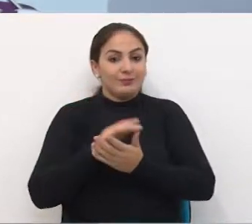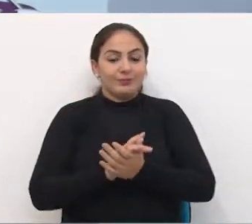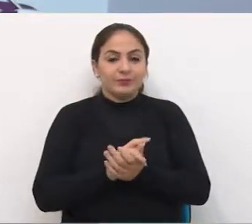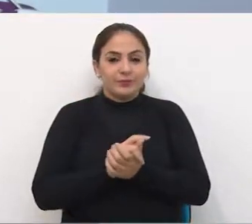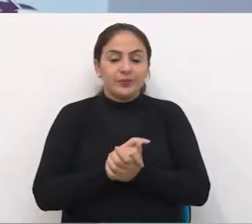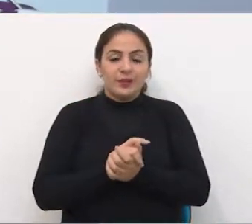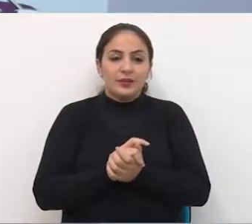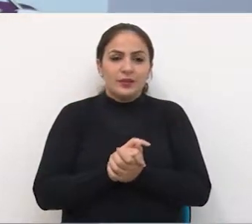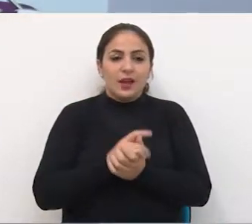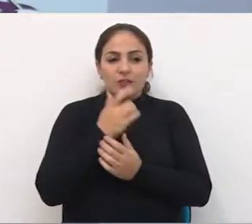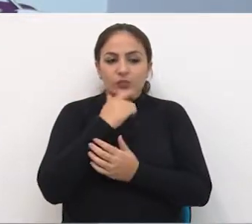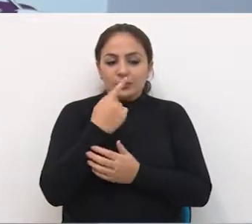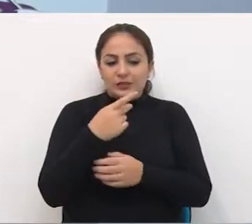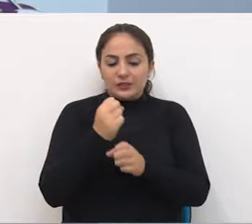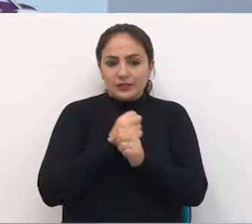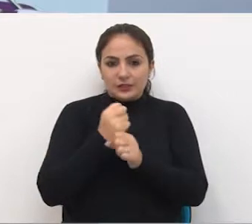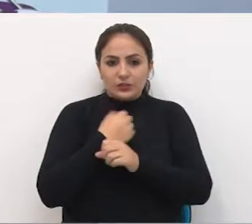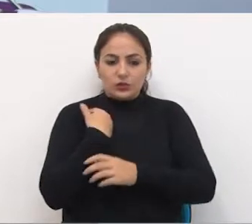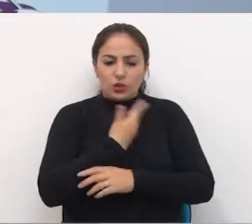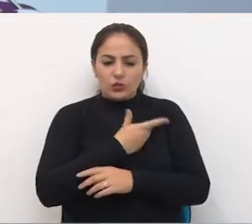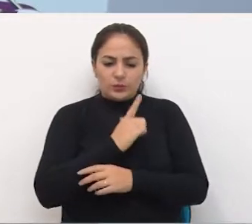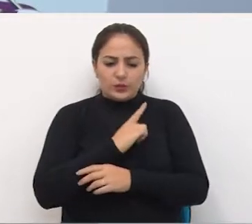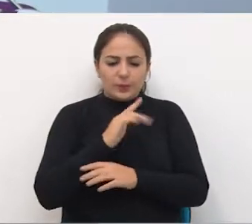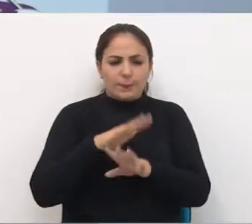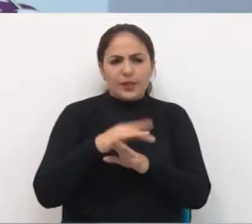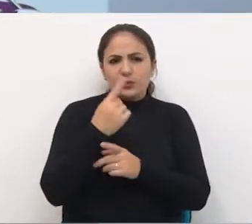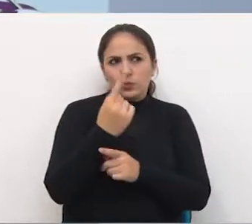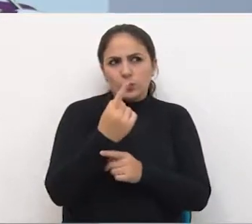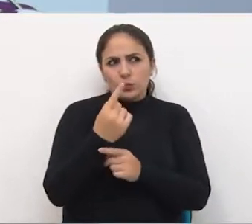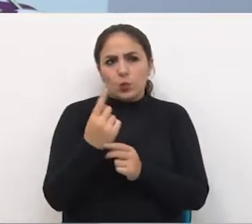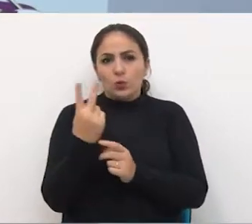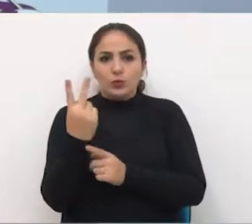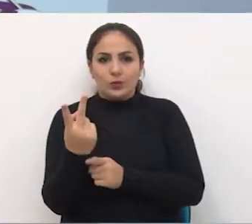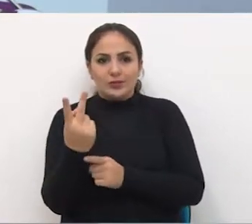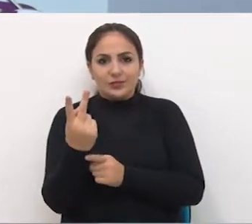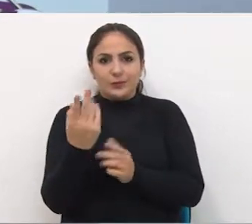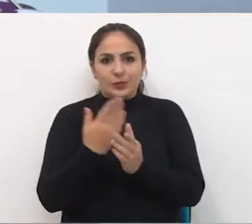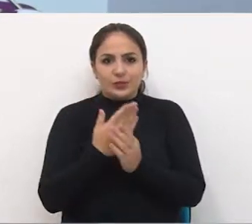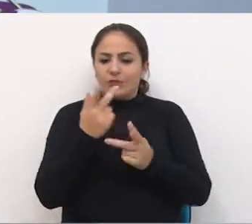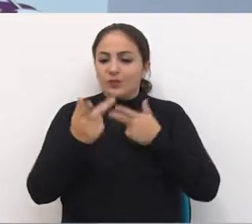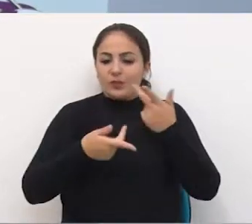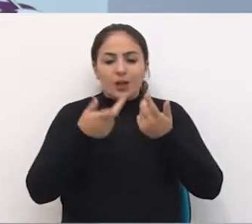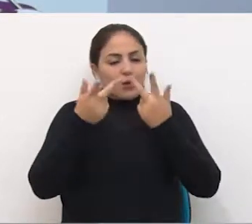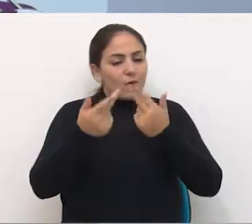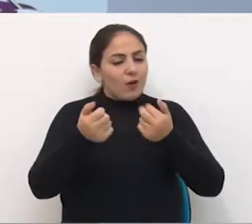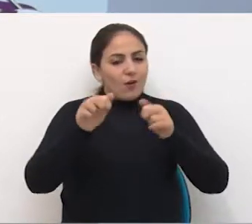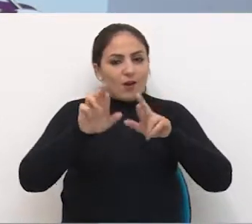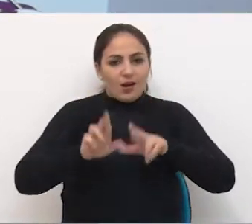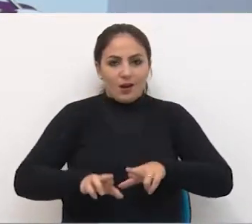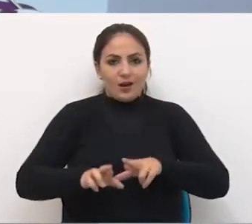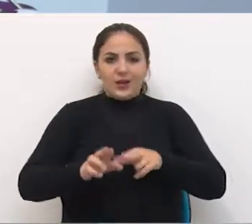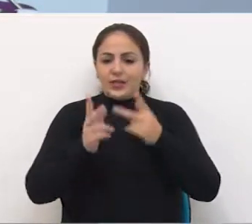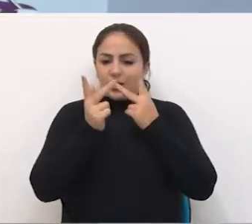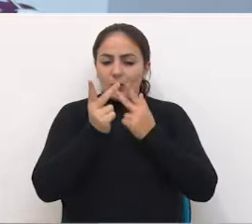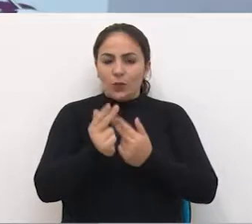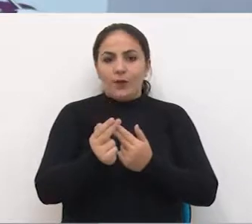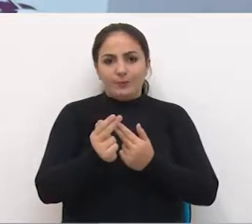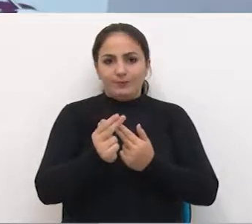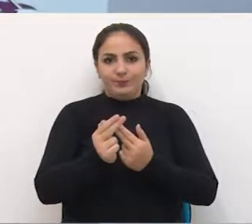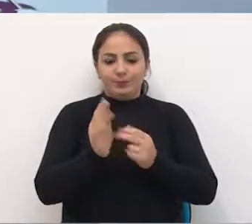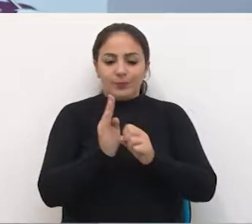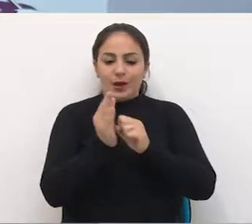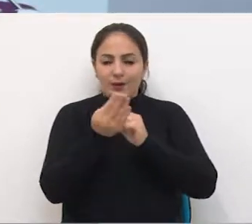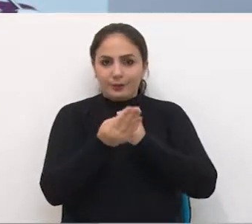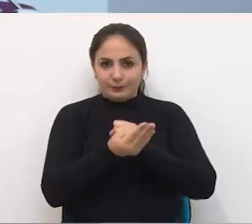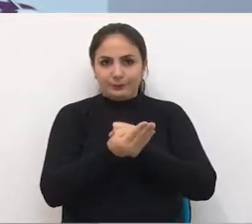Então, provavelmente, ainda durante esse ano, nós teremos mais um ou dois processos que tratarão das mesmas áreas, do mesmo loteamento,